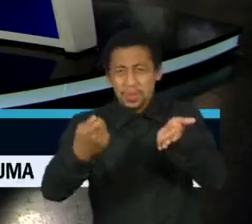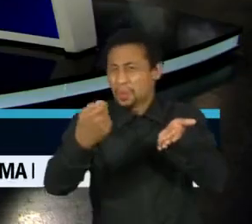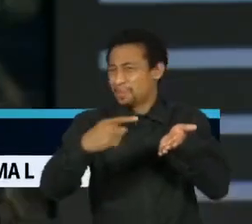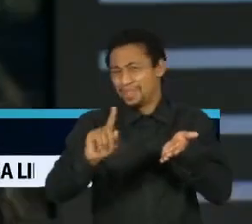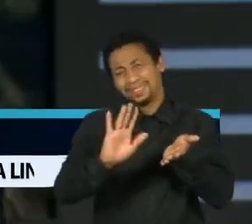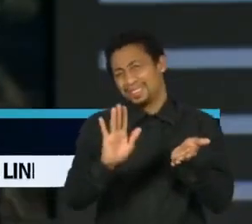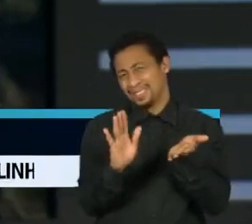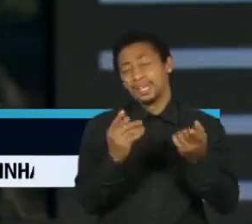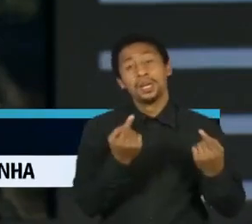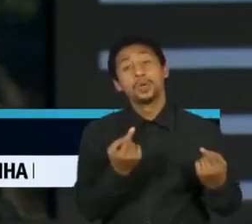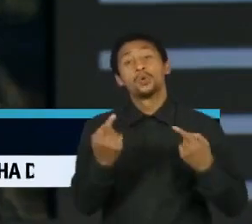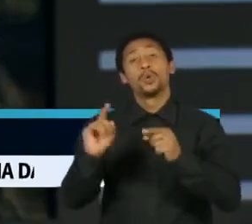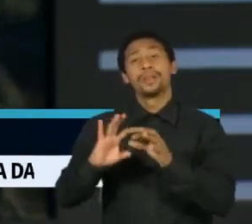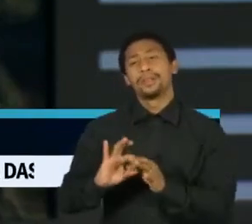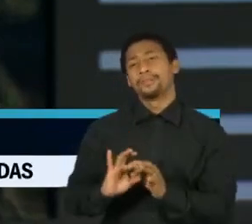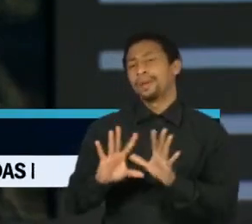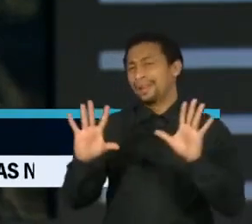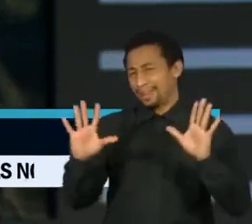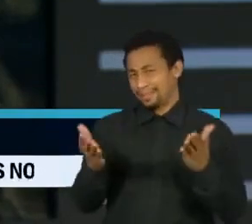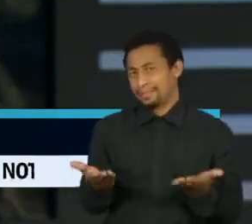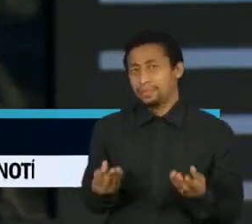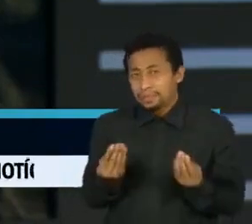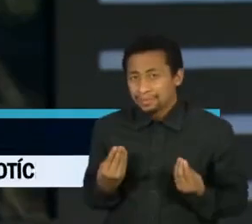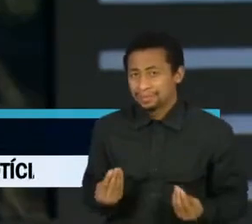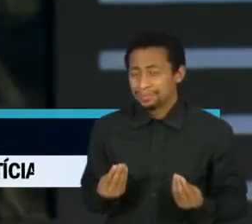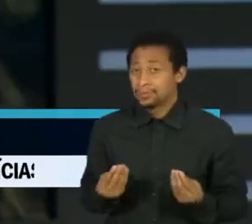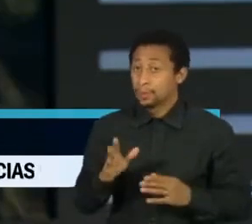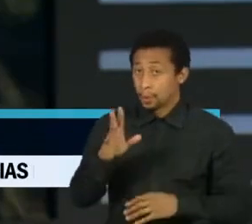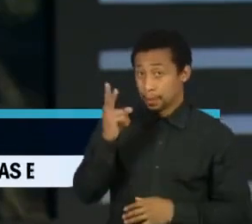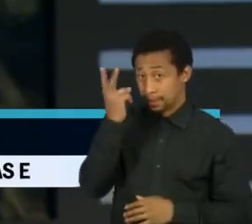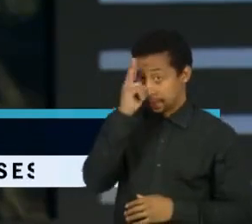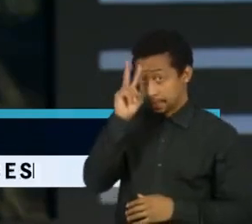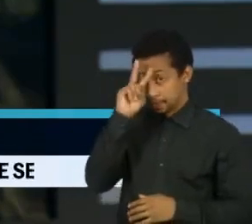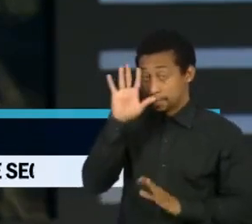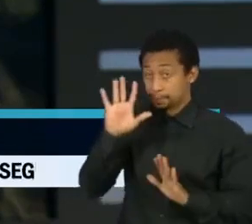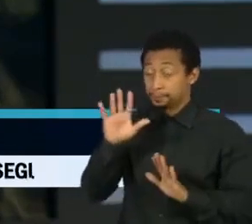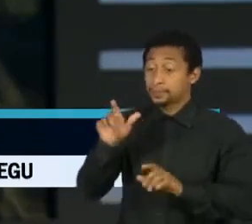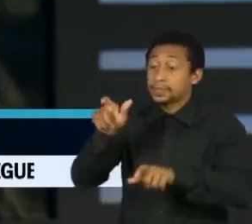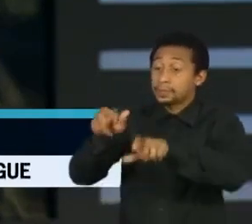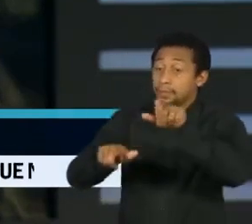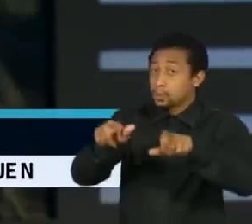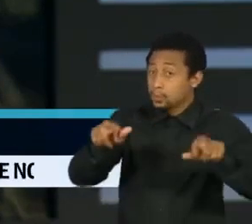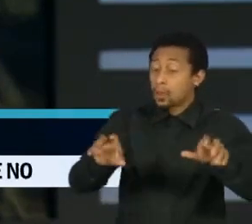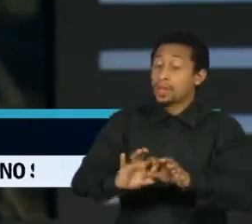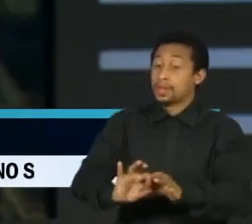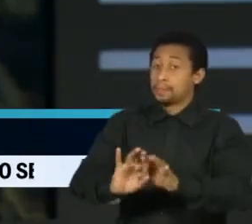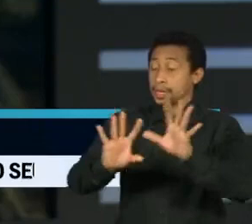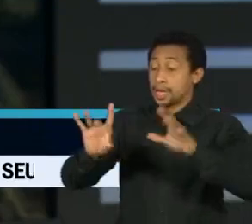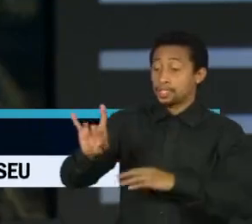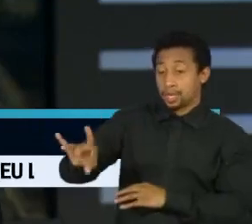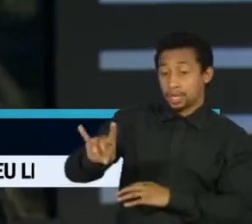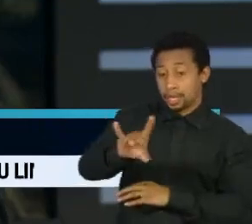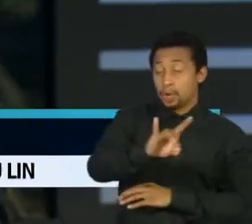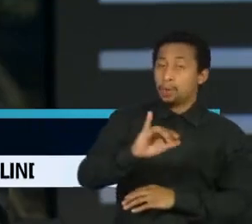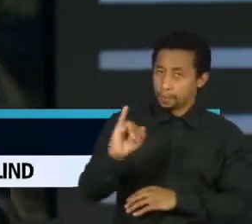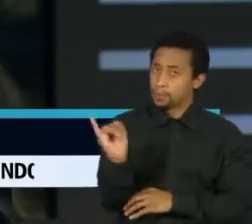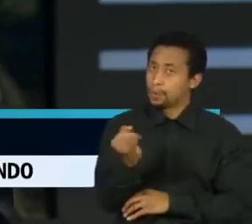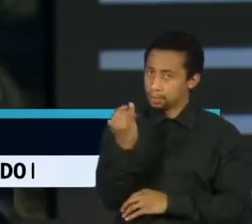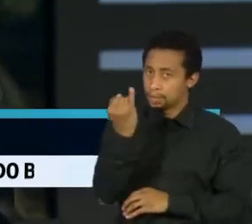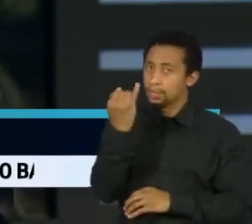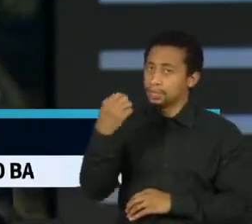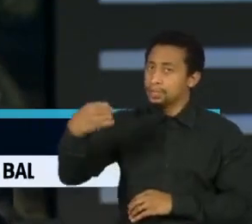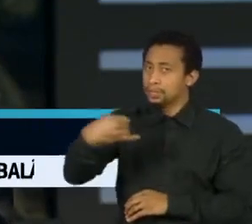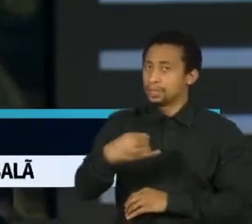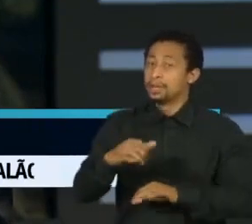Vamos lembrar, e só para terminar, que não é só uma questão de liberdade individual. A liberdade individual, o importante é, mas quando entra a